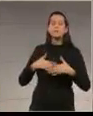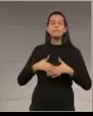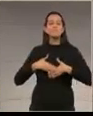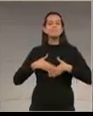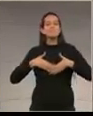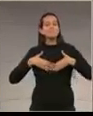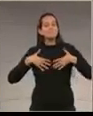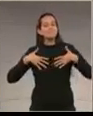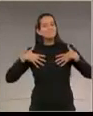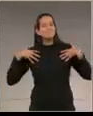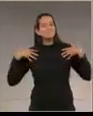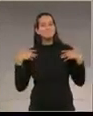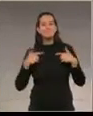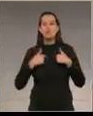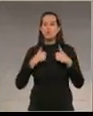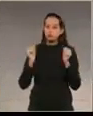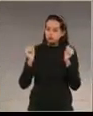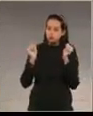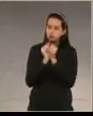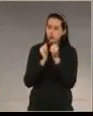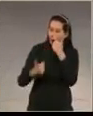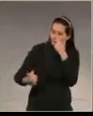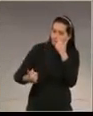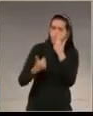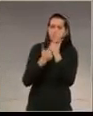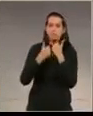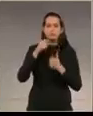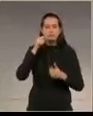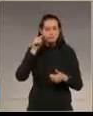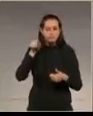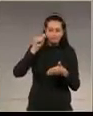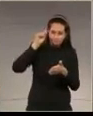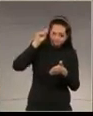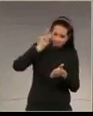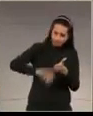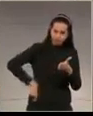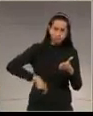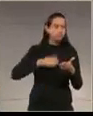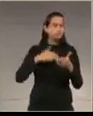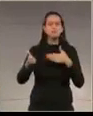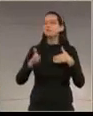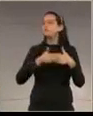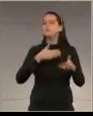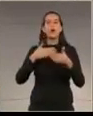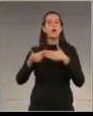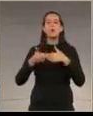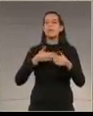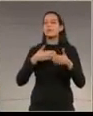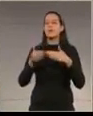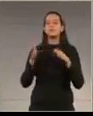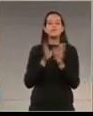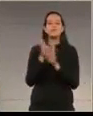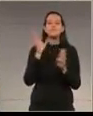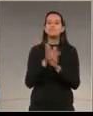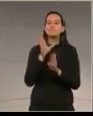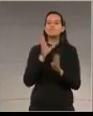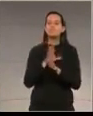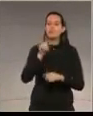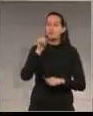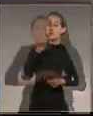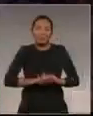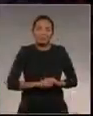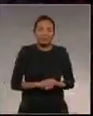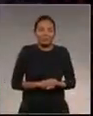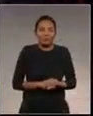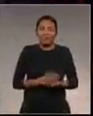ao seu lado para apoiá-lo, assino junto, independente de qualquer tipo de orientação, porque vossa excelência acertou